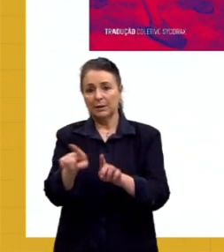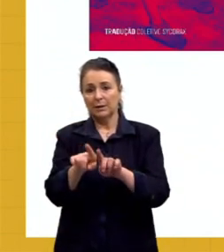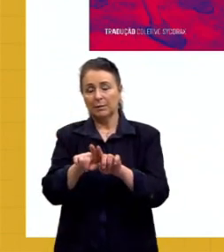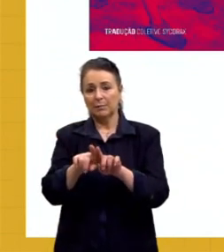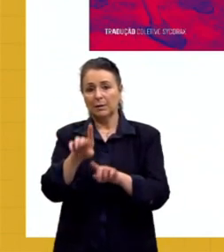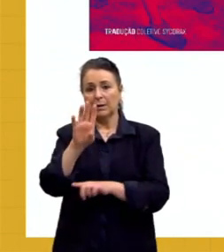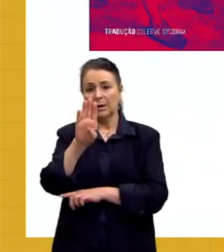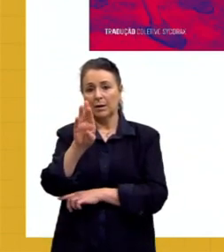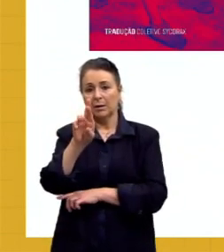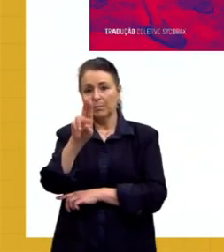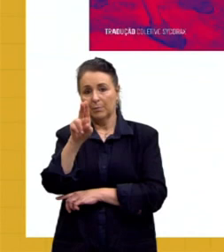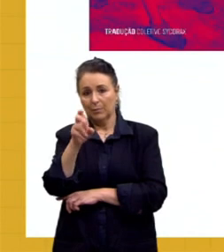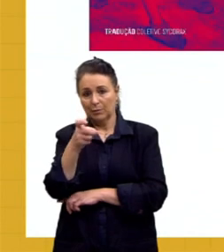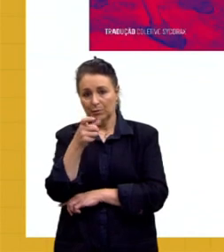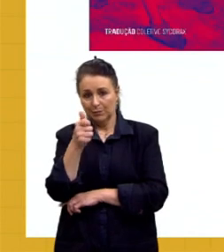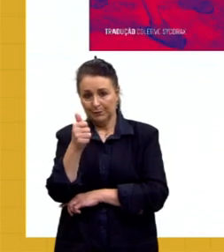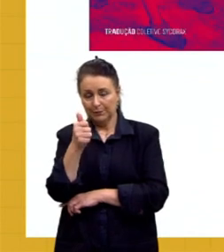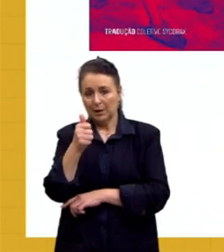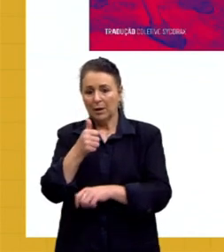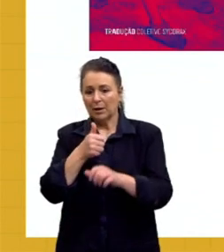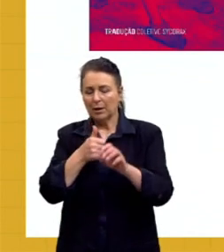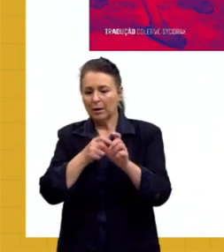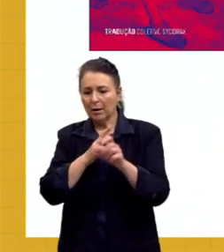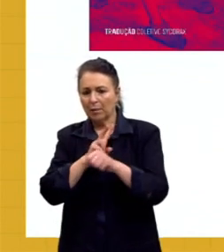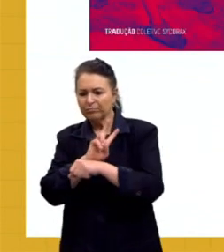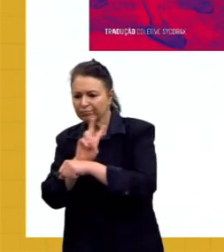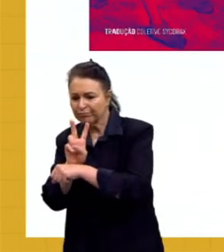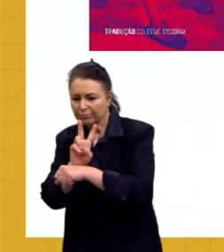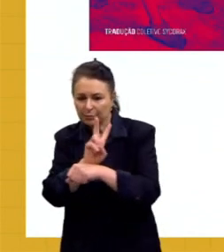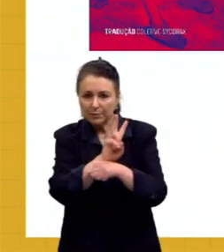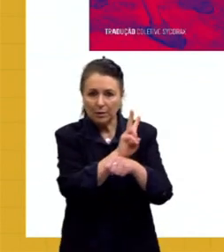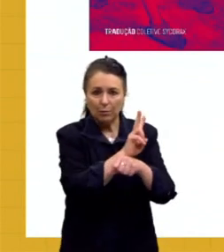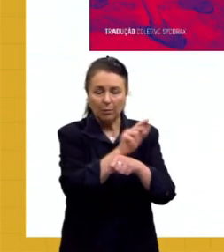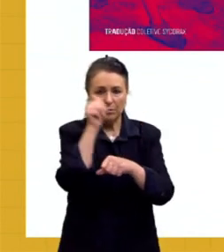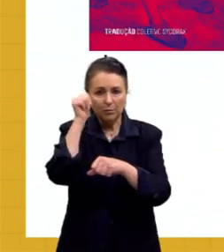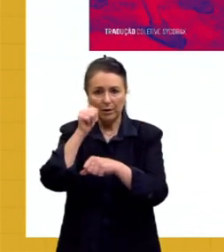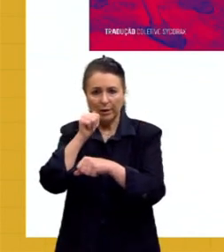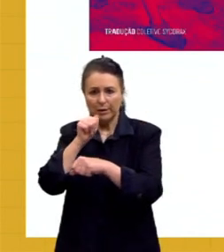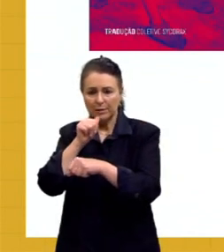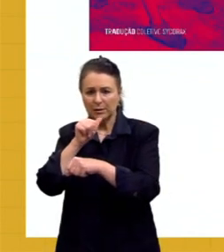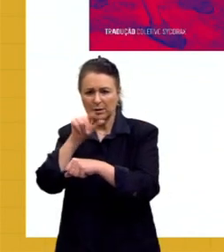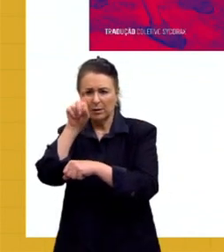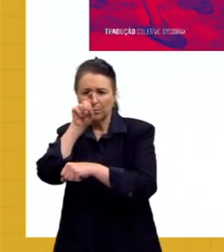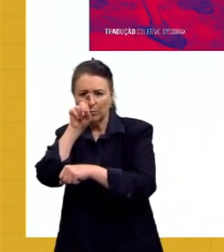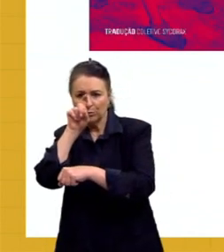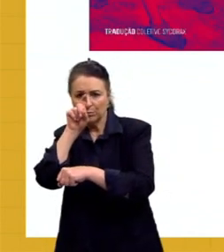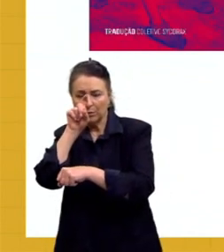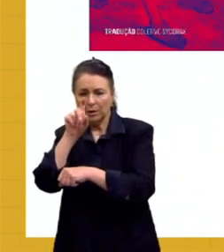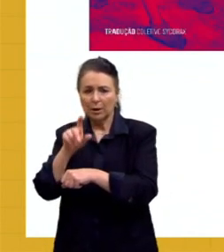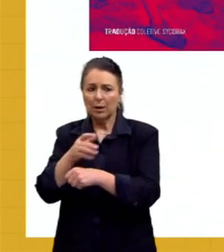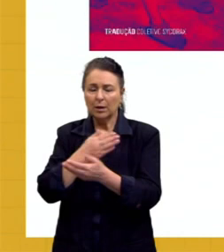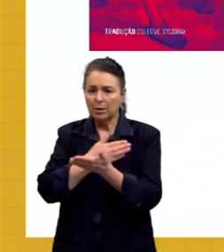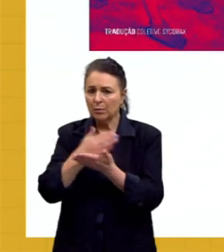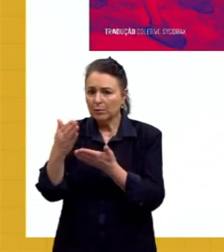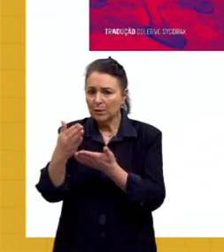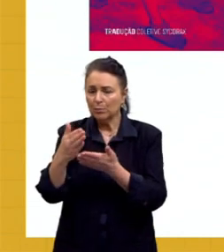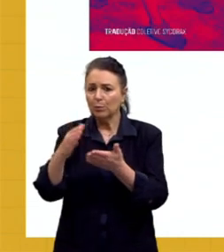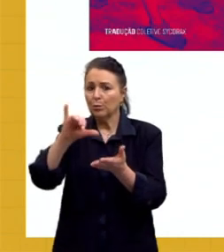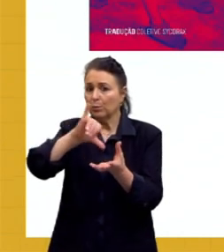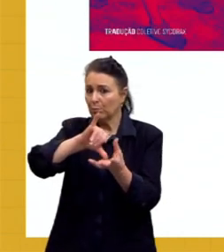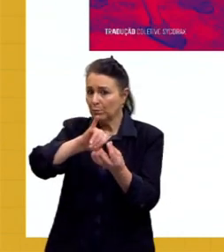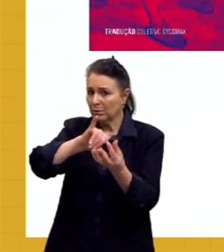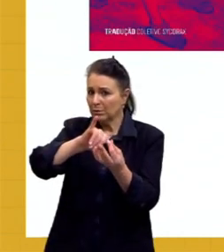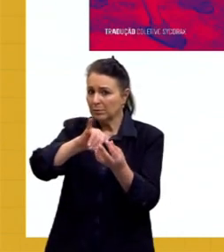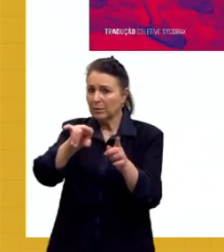da perseguição às mulheres, aquela caça às bruxas. E como isso tem a ver com o início do capitalismo e o momento